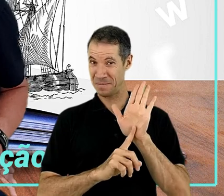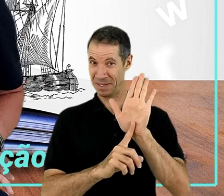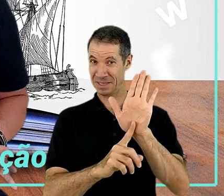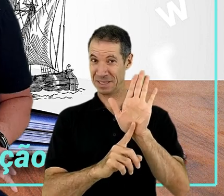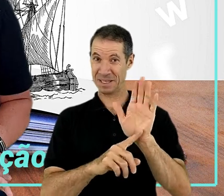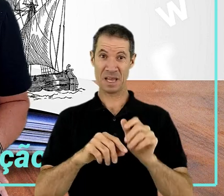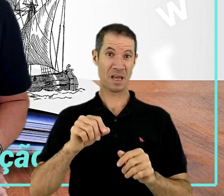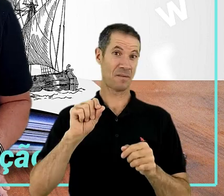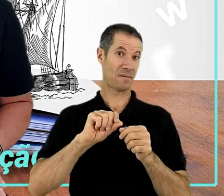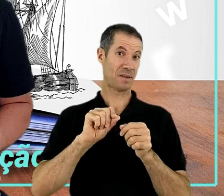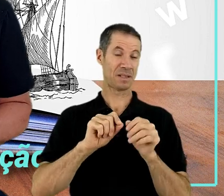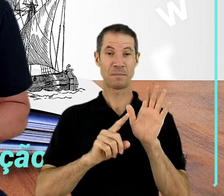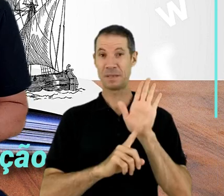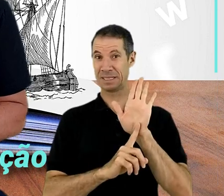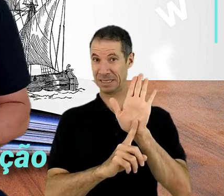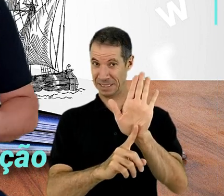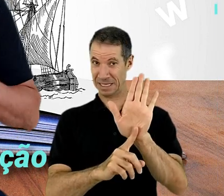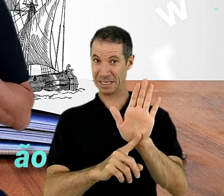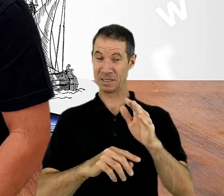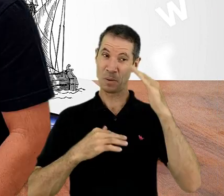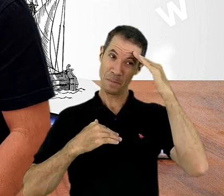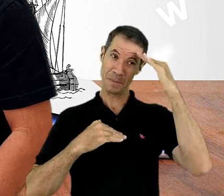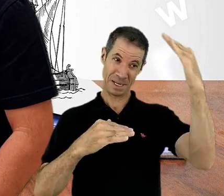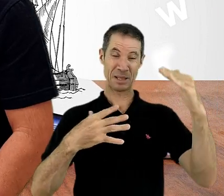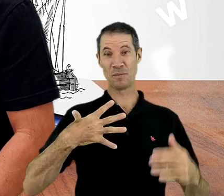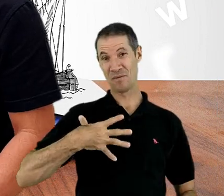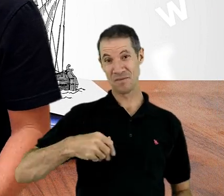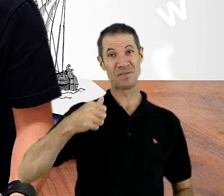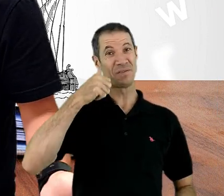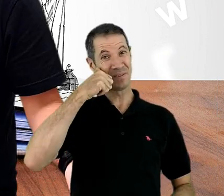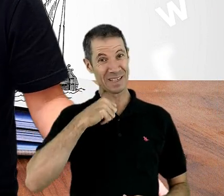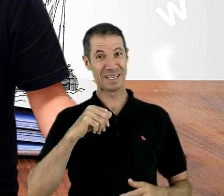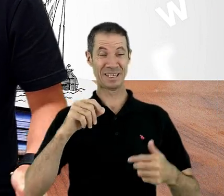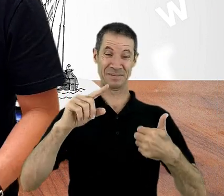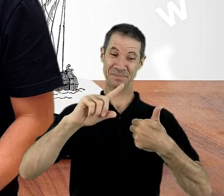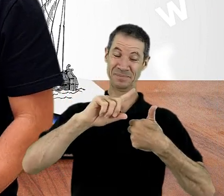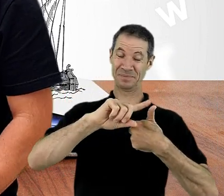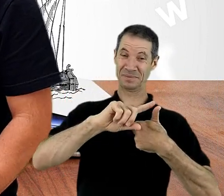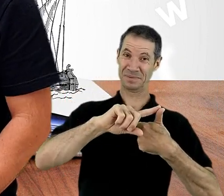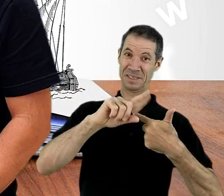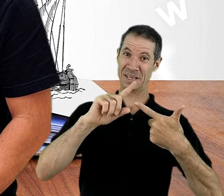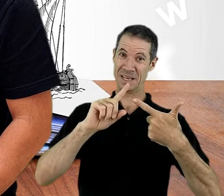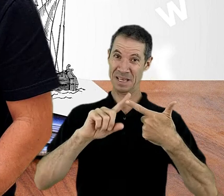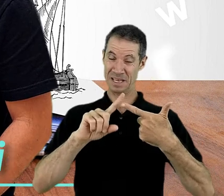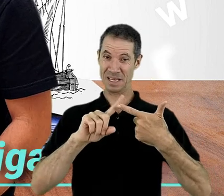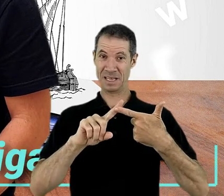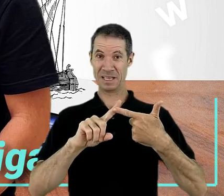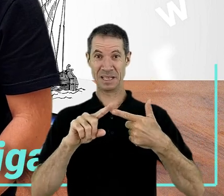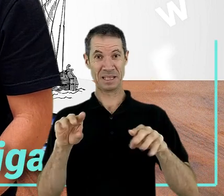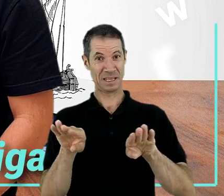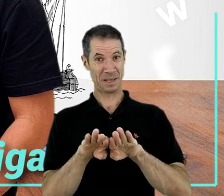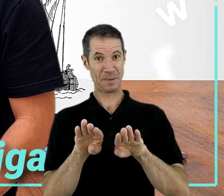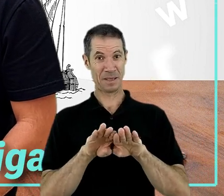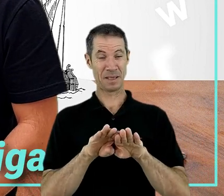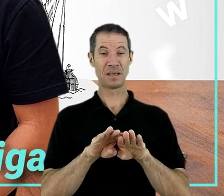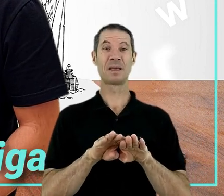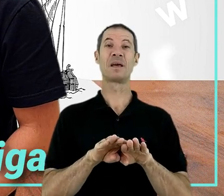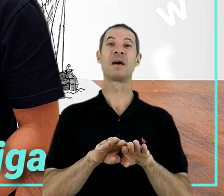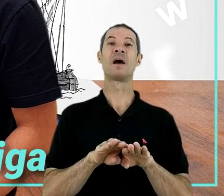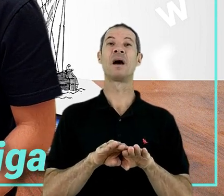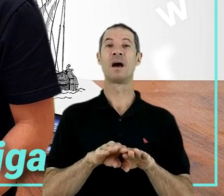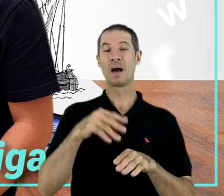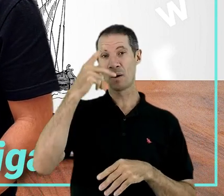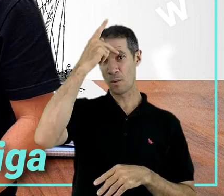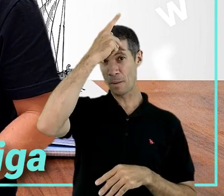fez essa apresentação para a gente. Obrigado, filha. Também esteve com a gente Igor Ávila. Quem